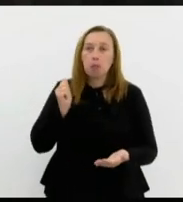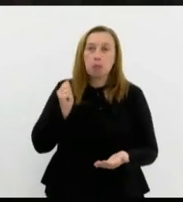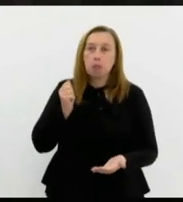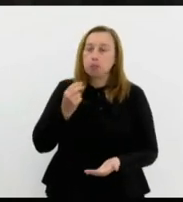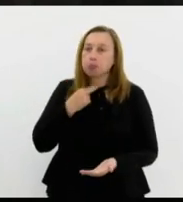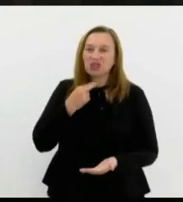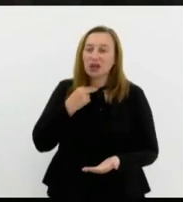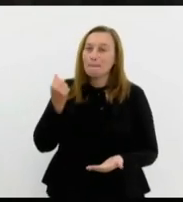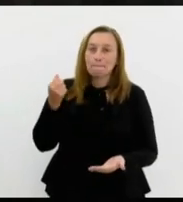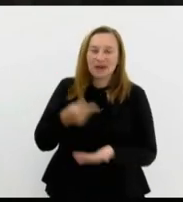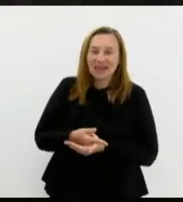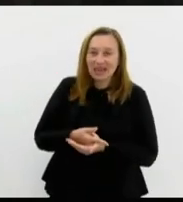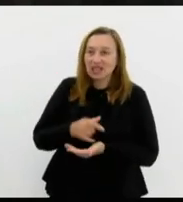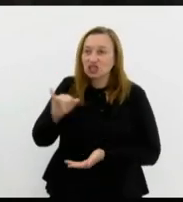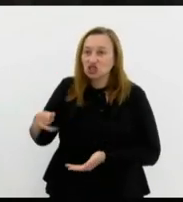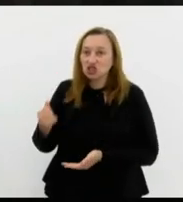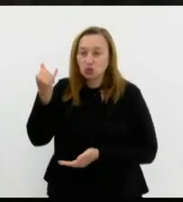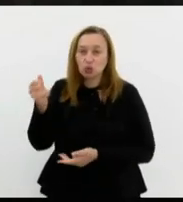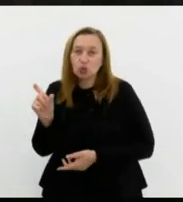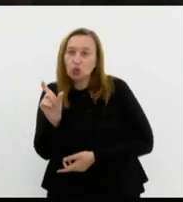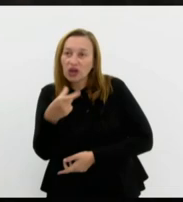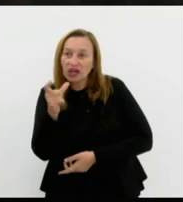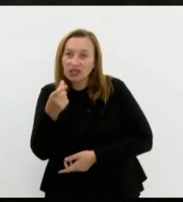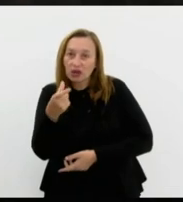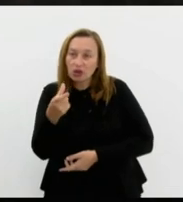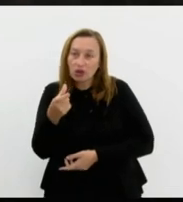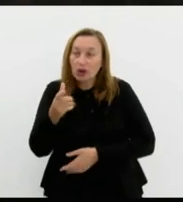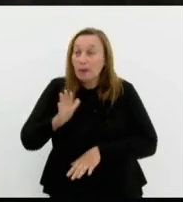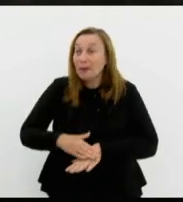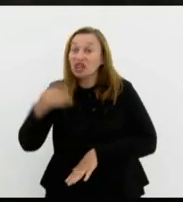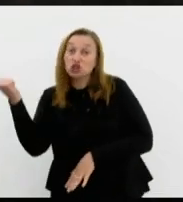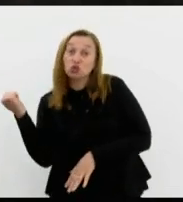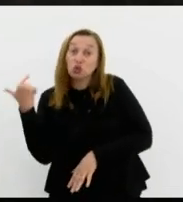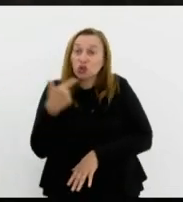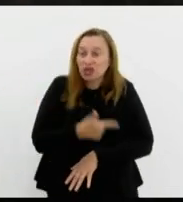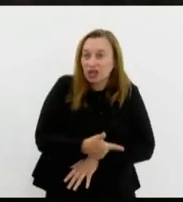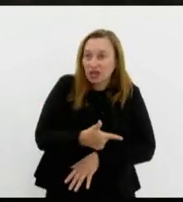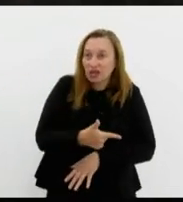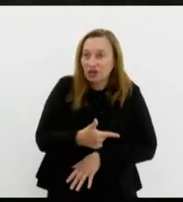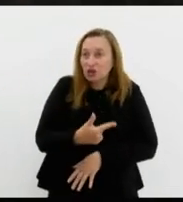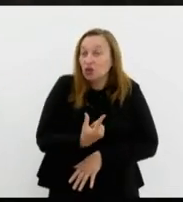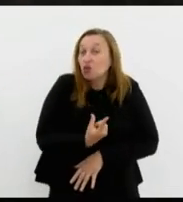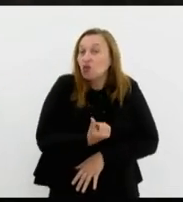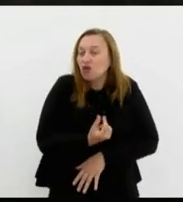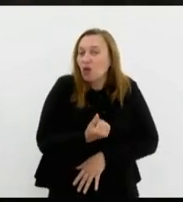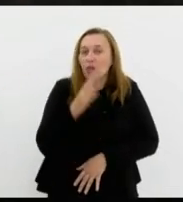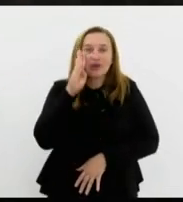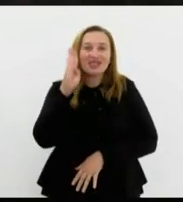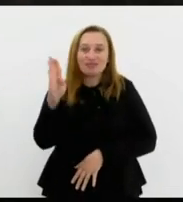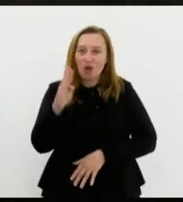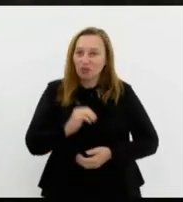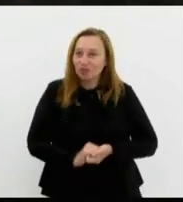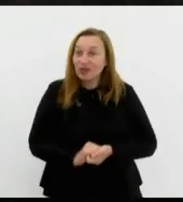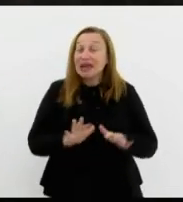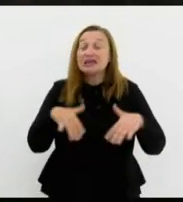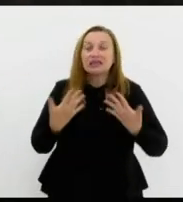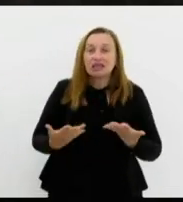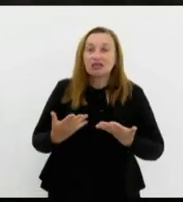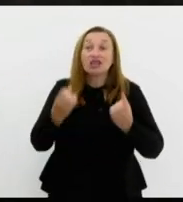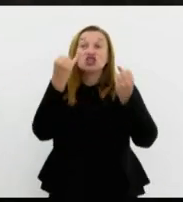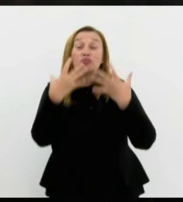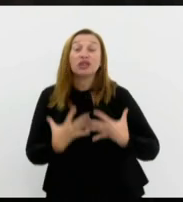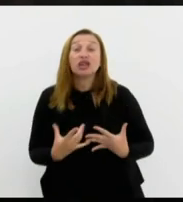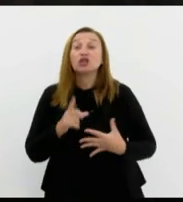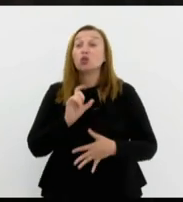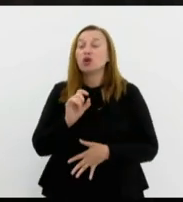cartão de crédito quando for renegociar, mais do que o valor do principal. Então, está dizendo o quê? Ninguém